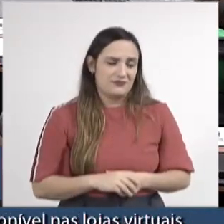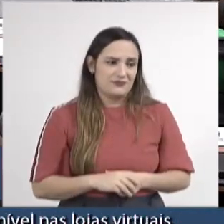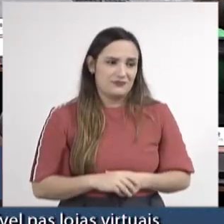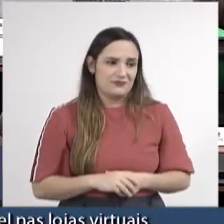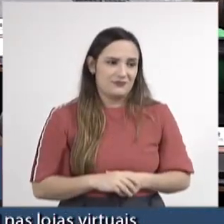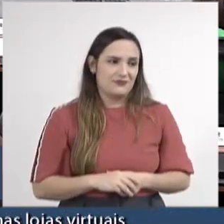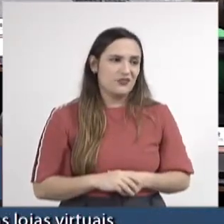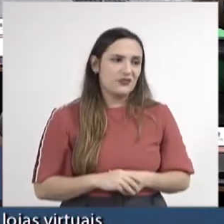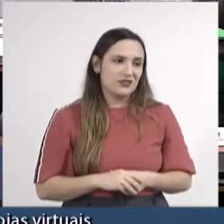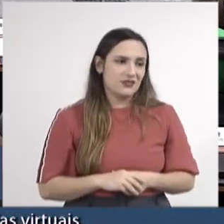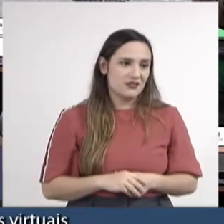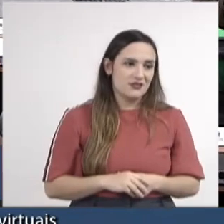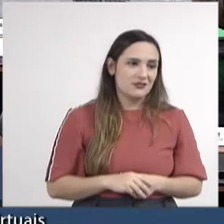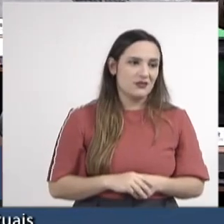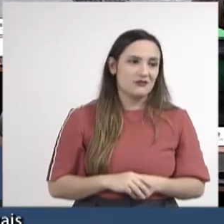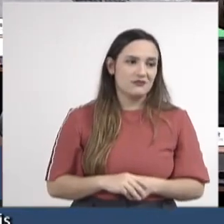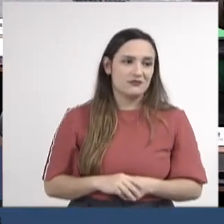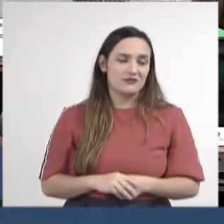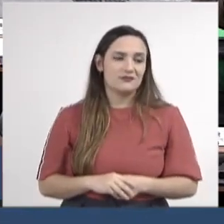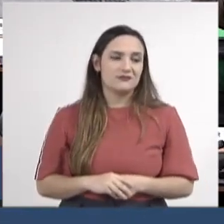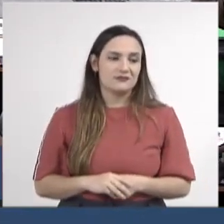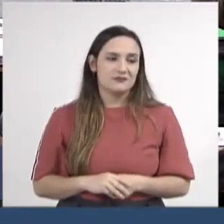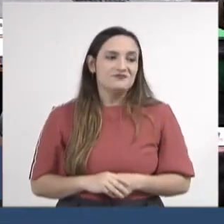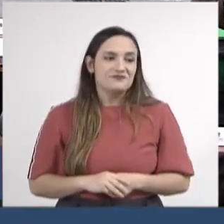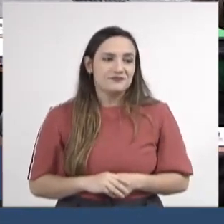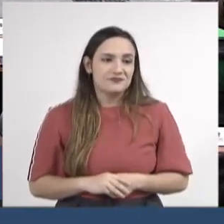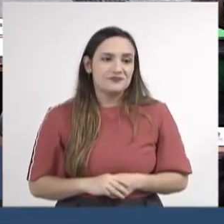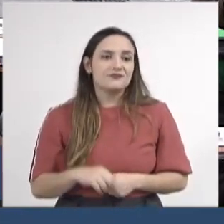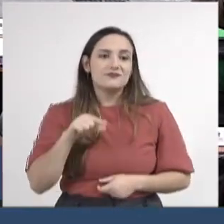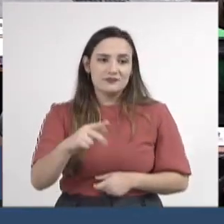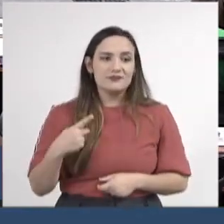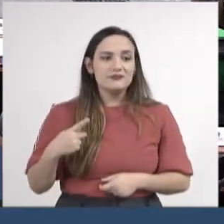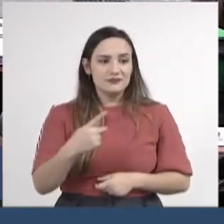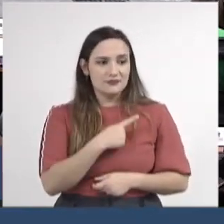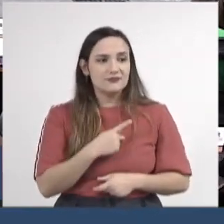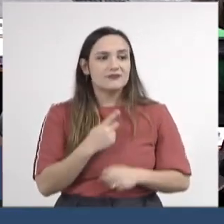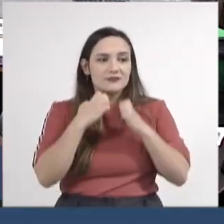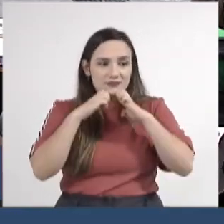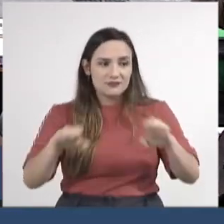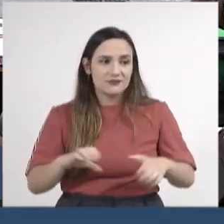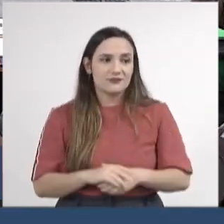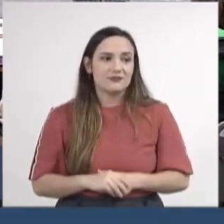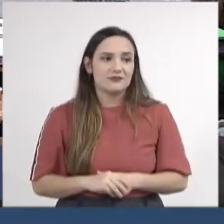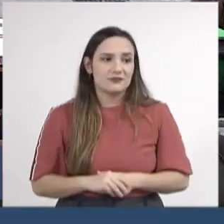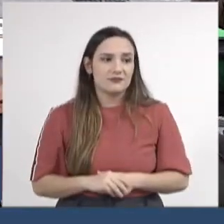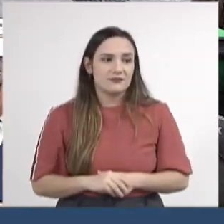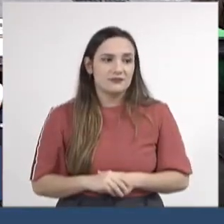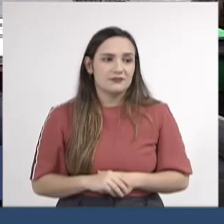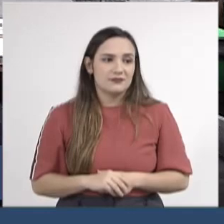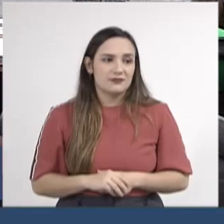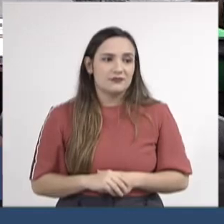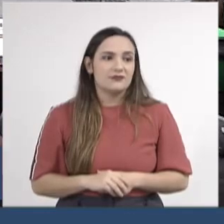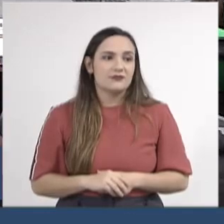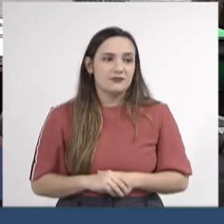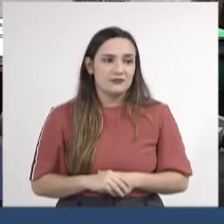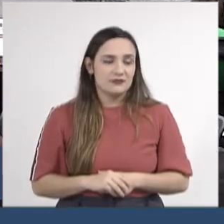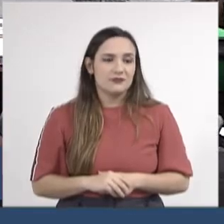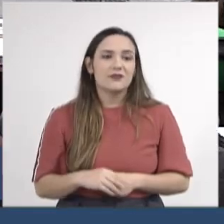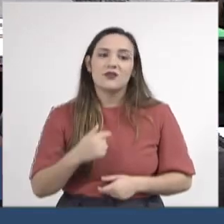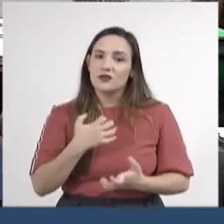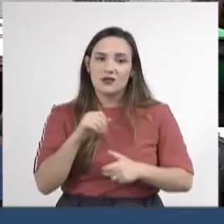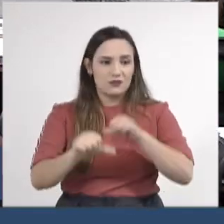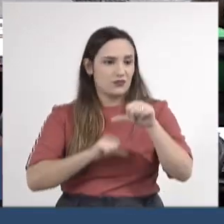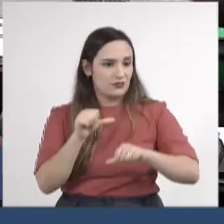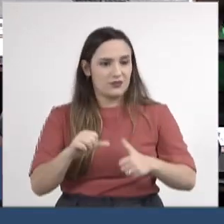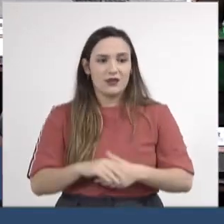a a vossa excelência que é também um pastor evangélico, eu quero desfazer